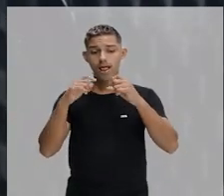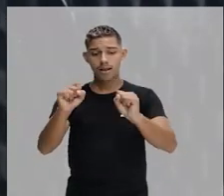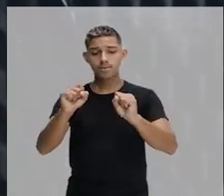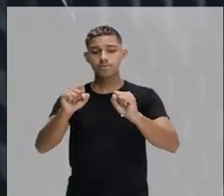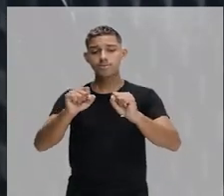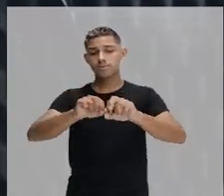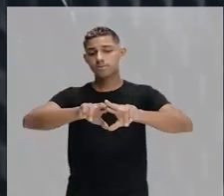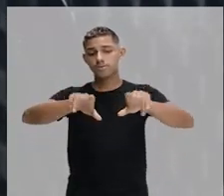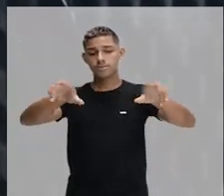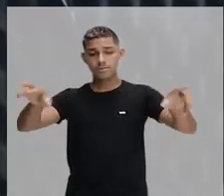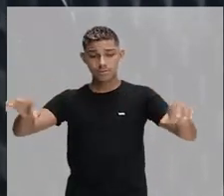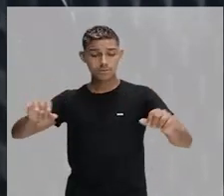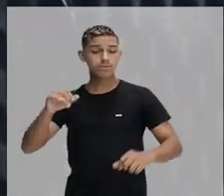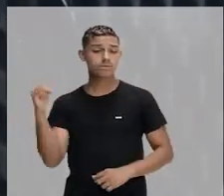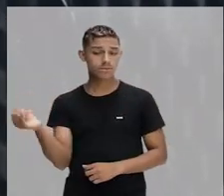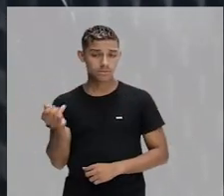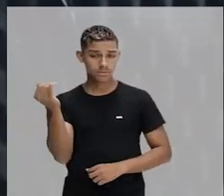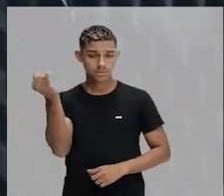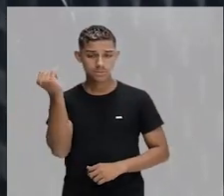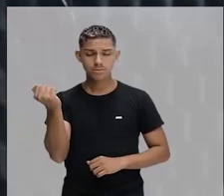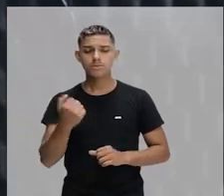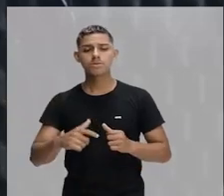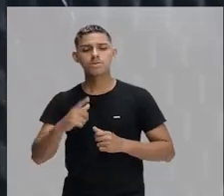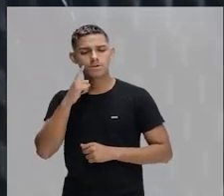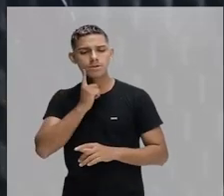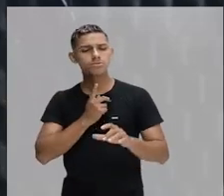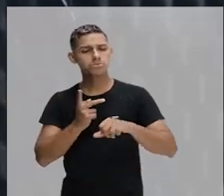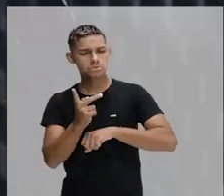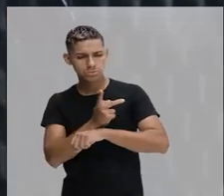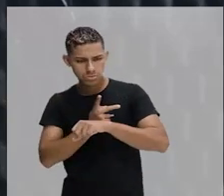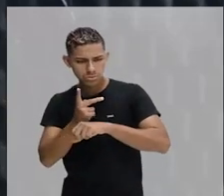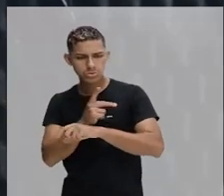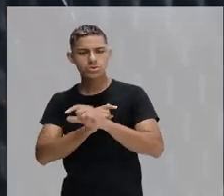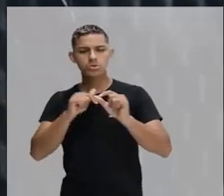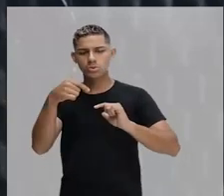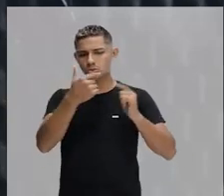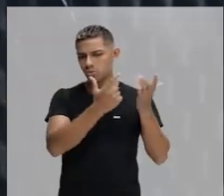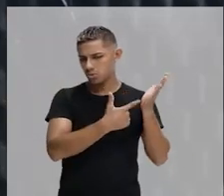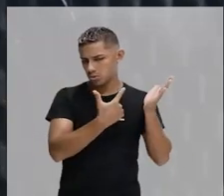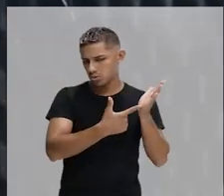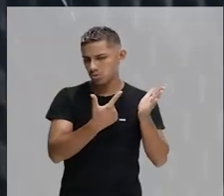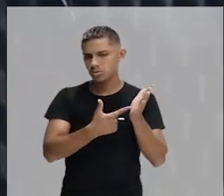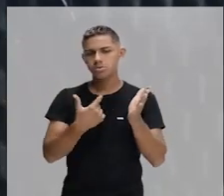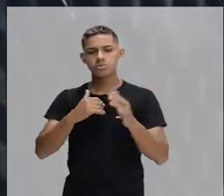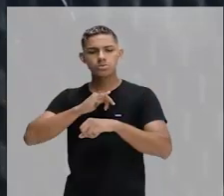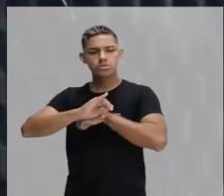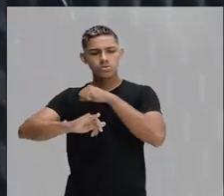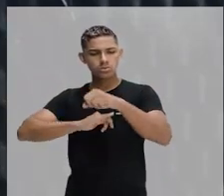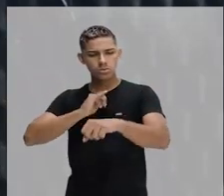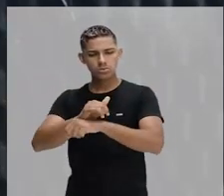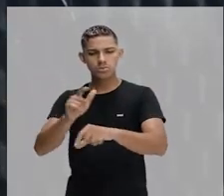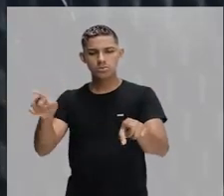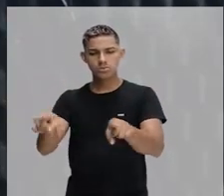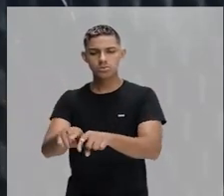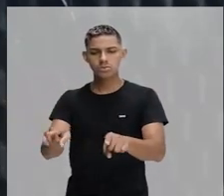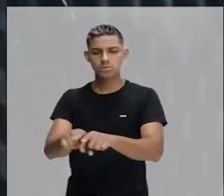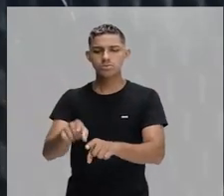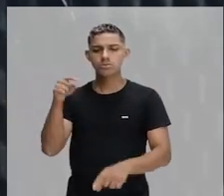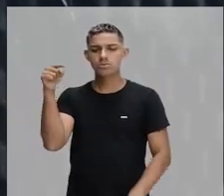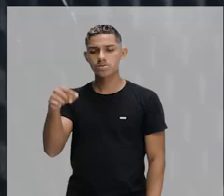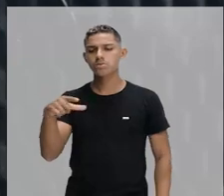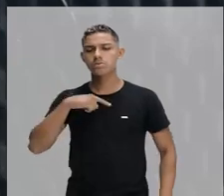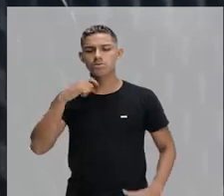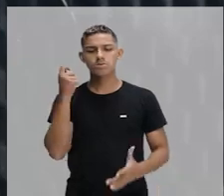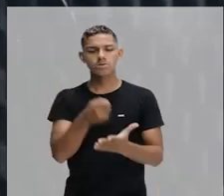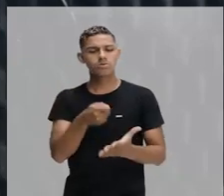Esse conteúdo é muito importante. Então, busquem esse conteúdo em outros, nos livros, na internet. E aqui também, porque é um conteúdo que sempre é